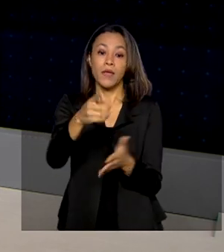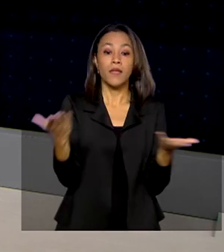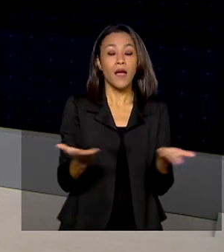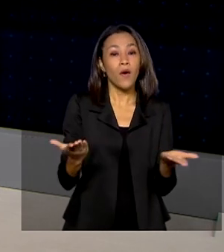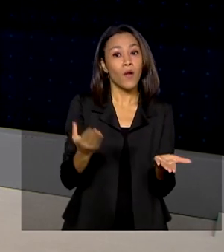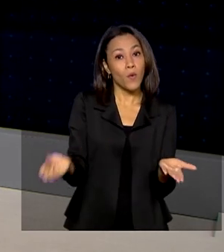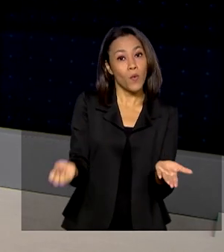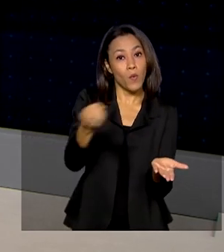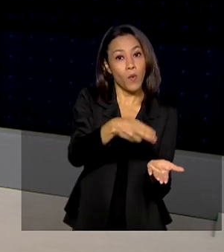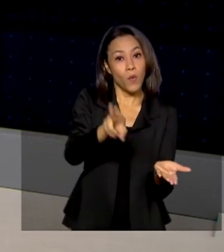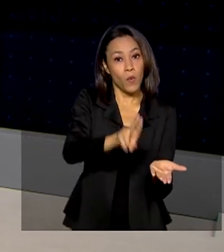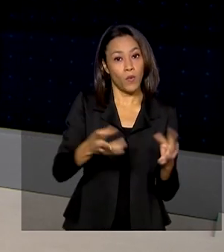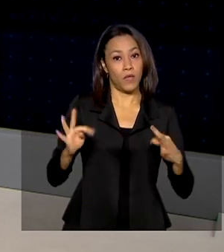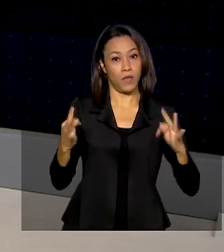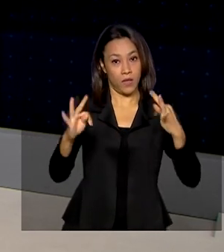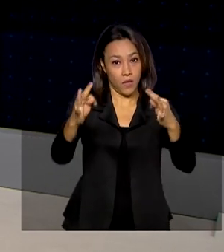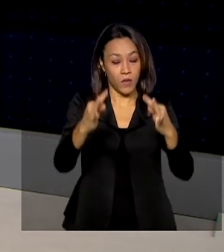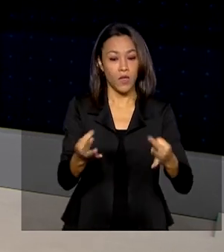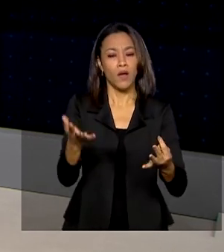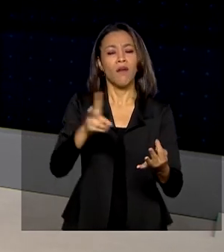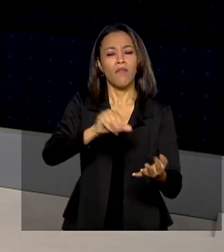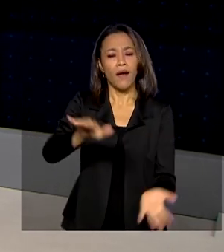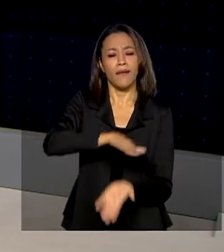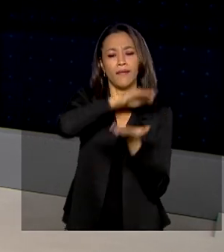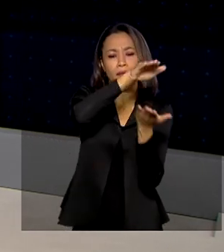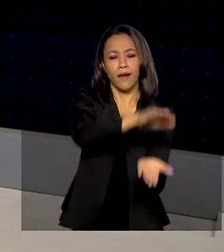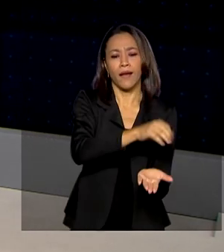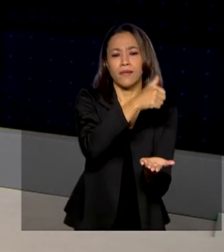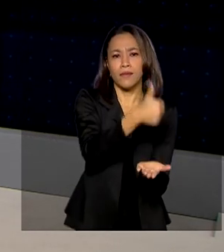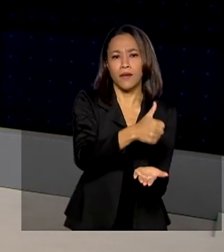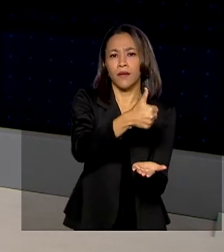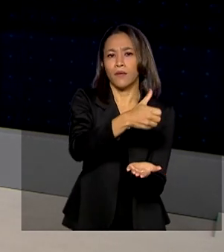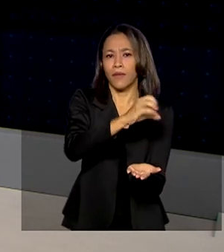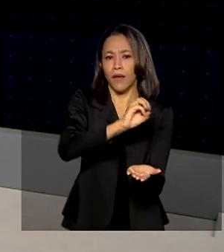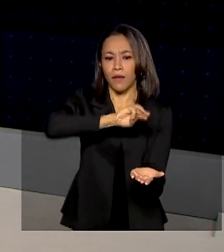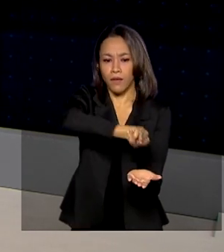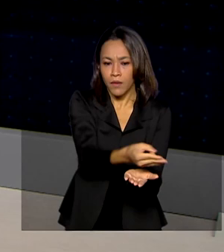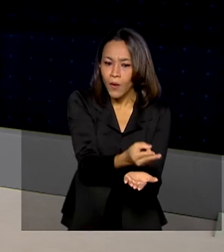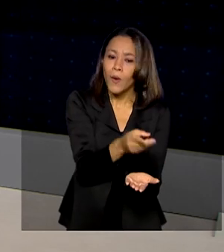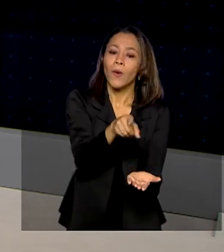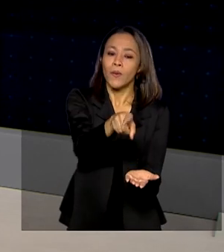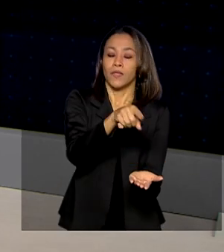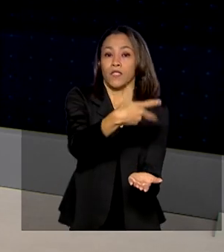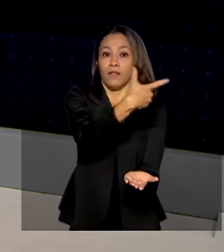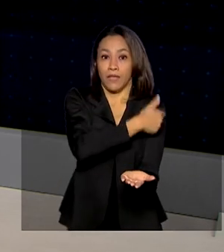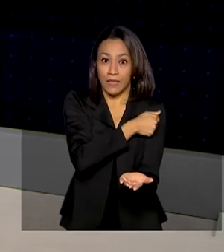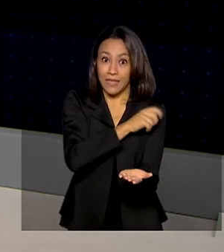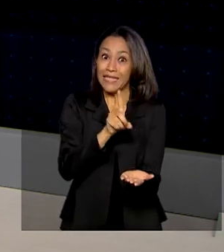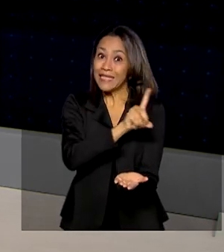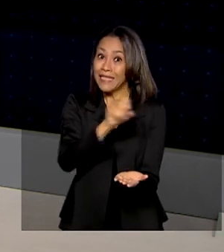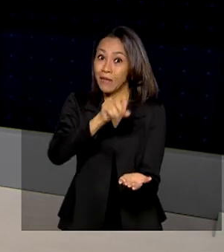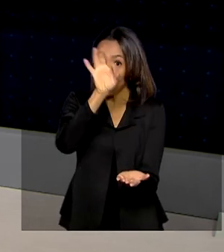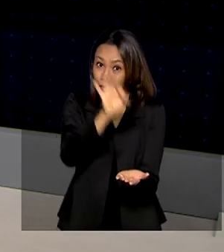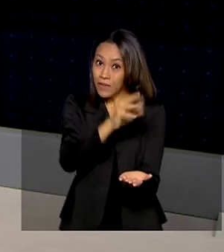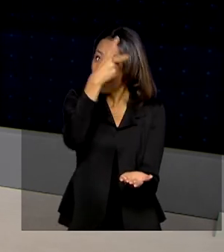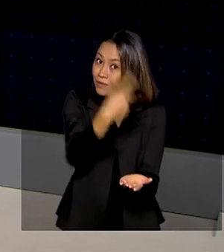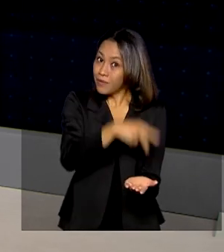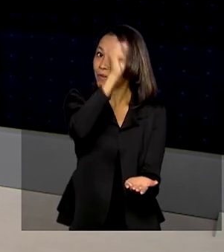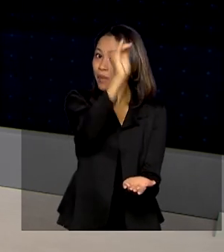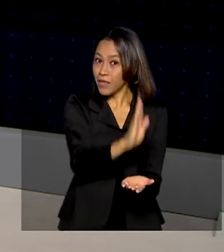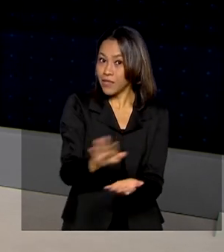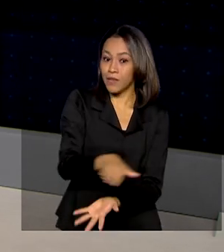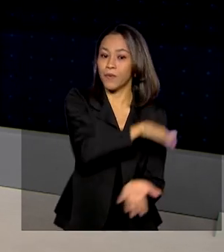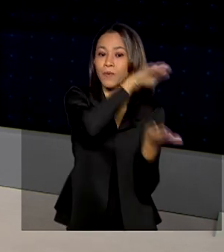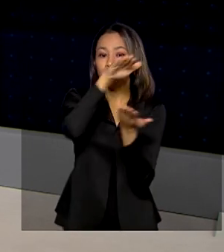tecnologia, a Fiocruz deve entregar mais R$ 110 milhões de doses, com produção 100% nacional. Já